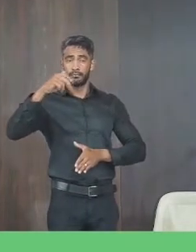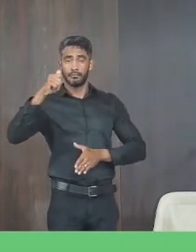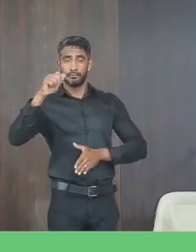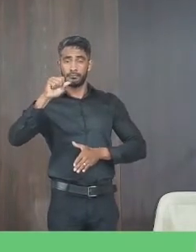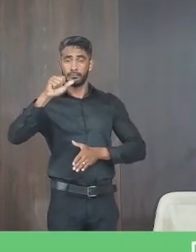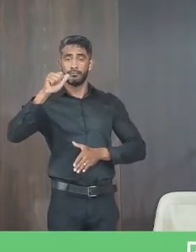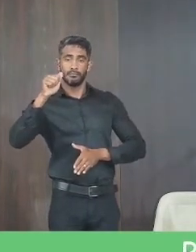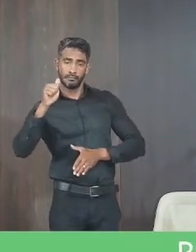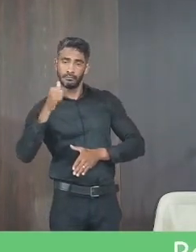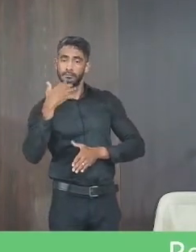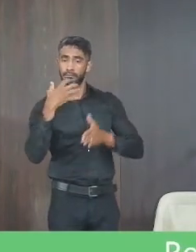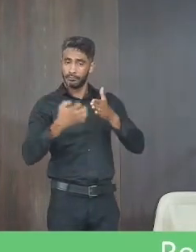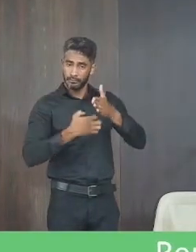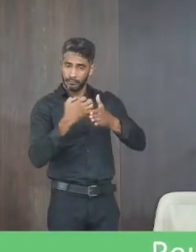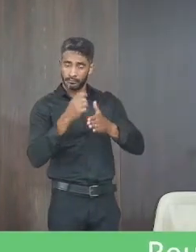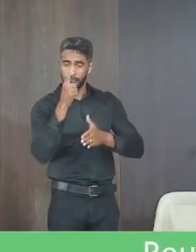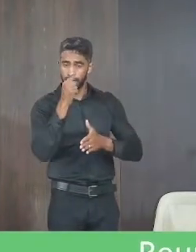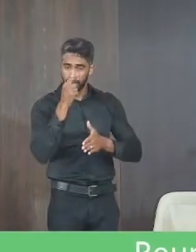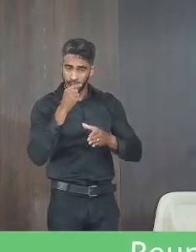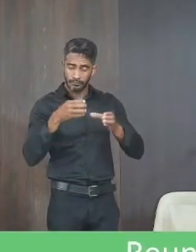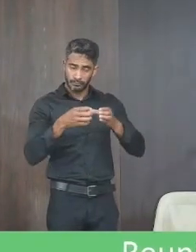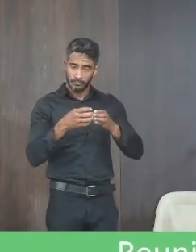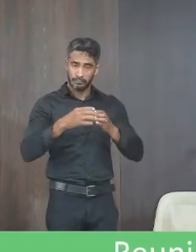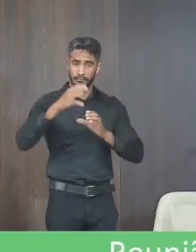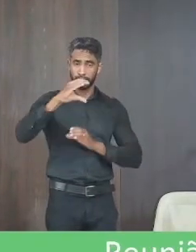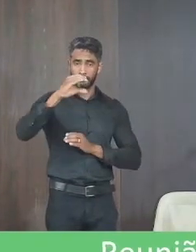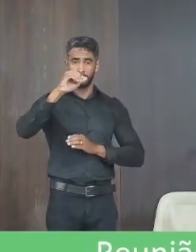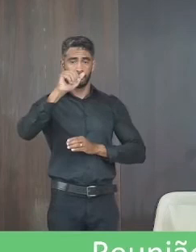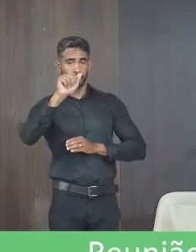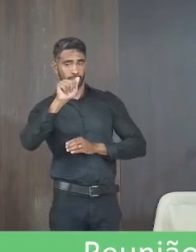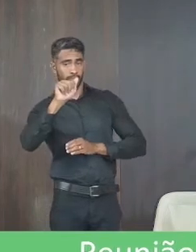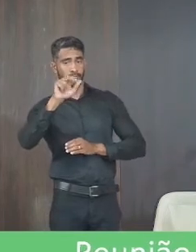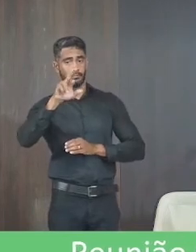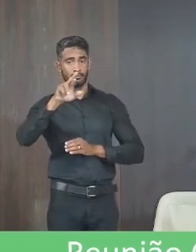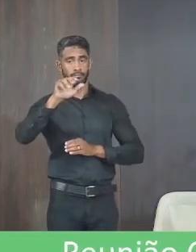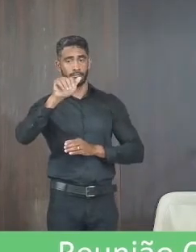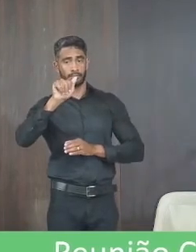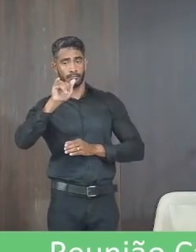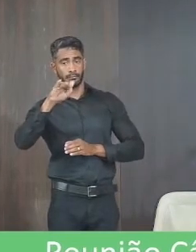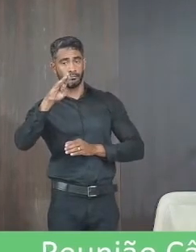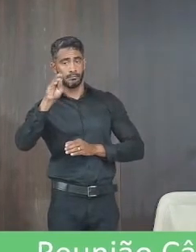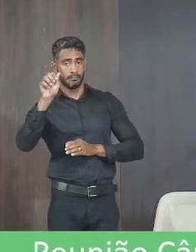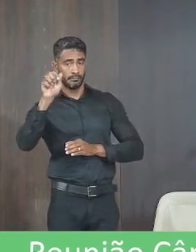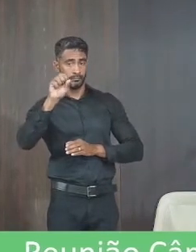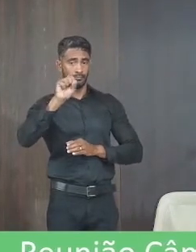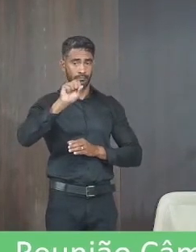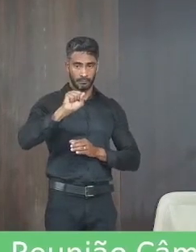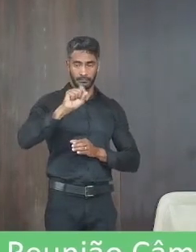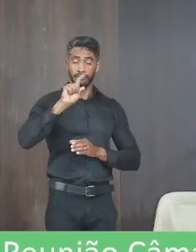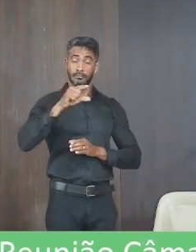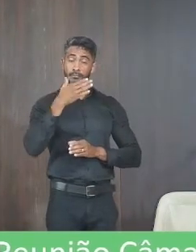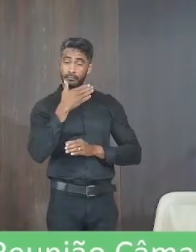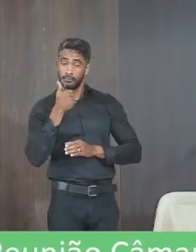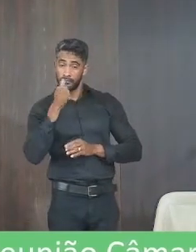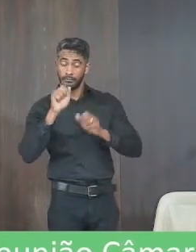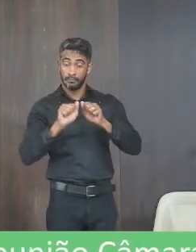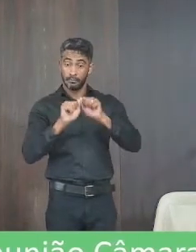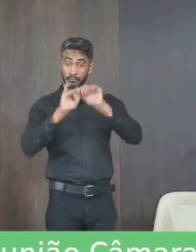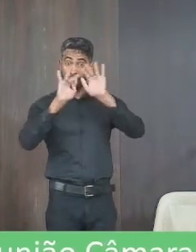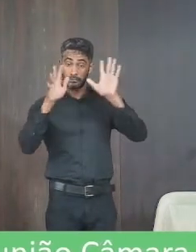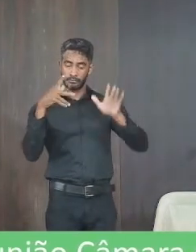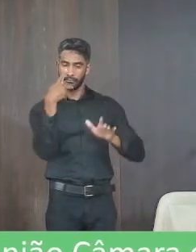na comunidade de Caraíbas a efetividade do requerimento vem gerar melhorias e esclarecimentos à